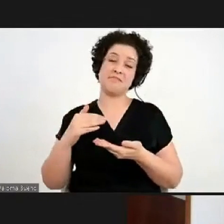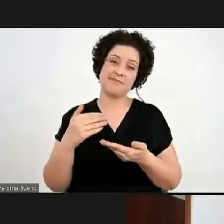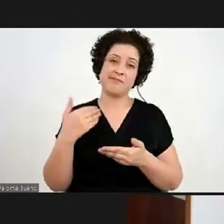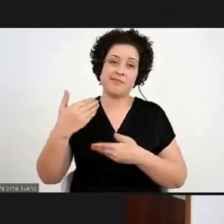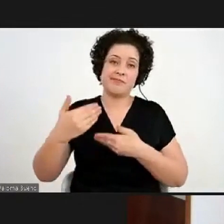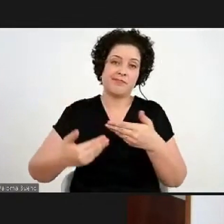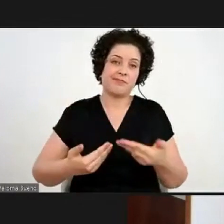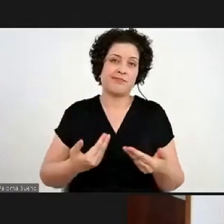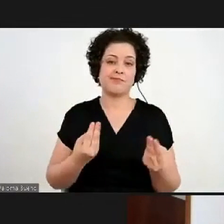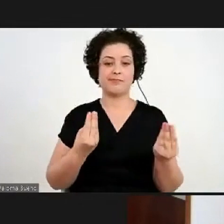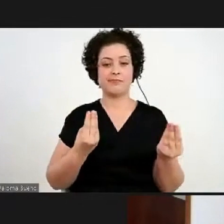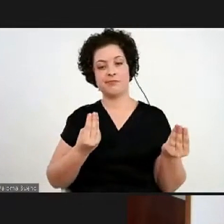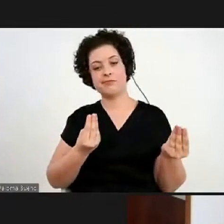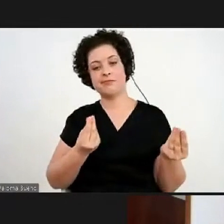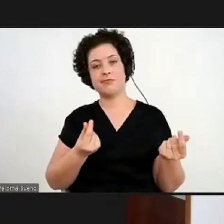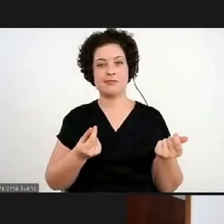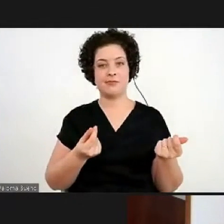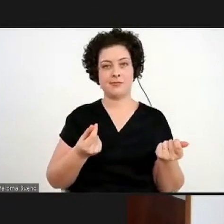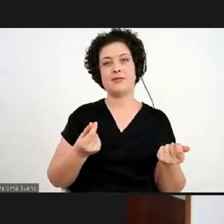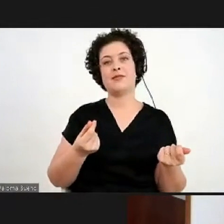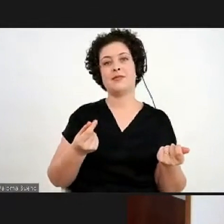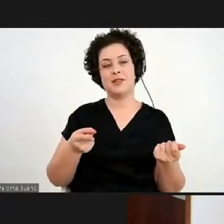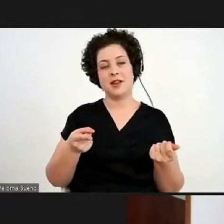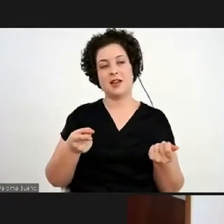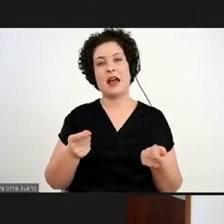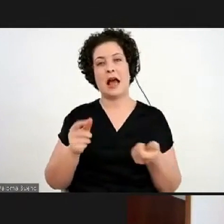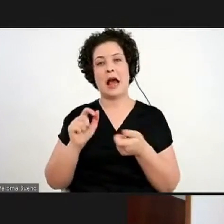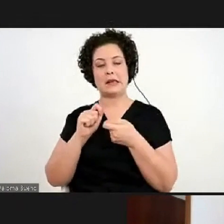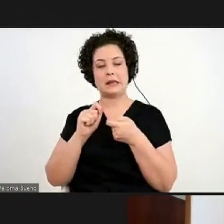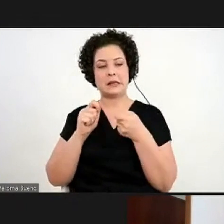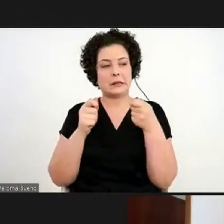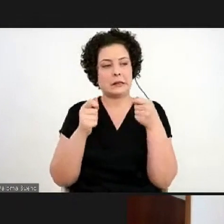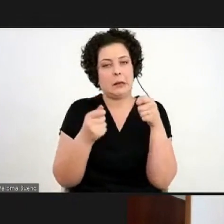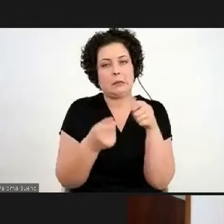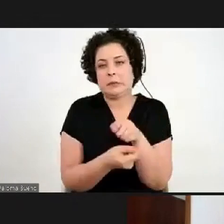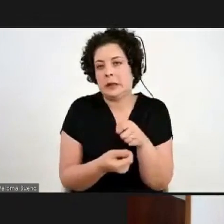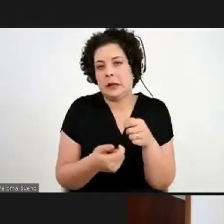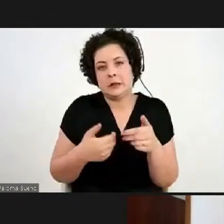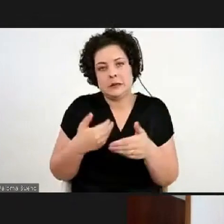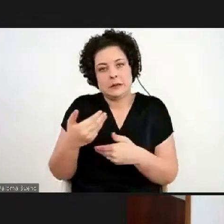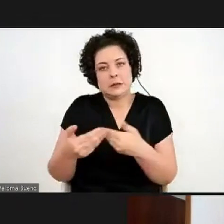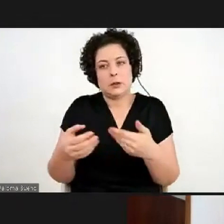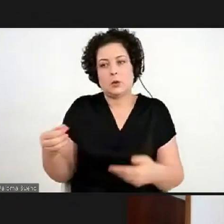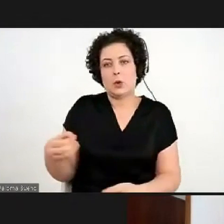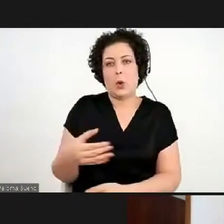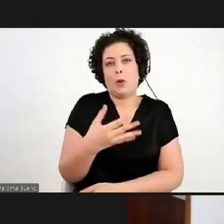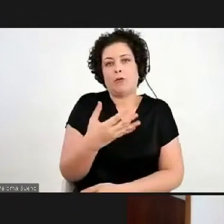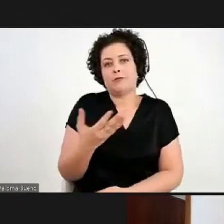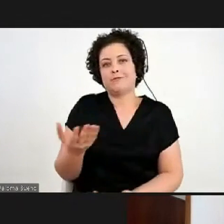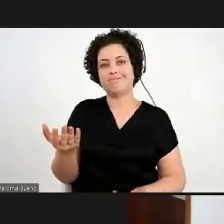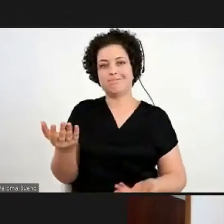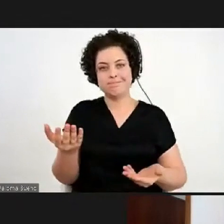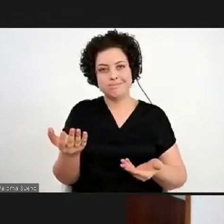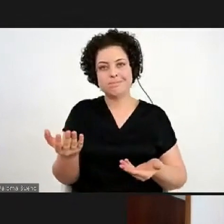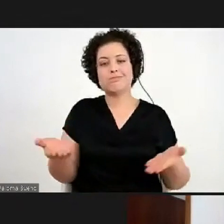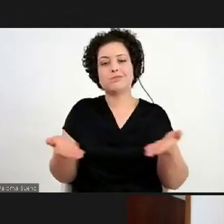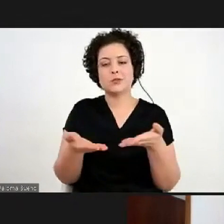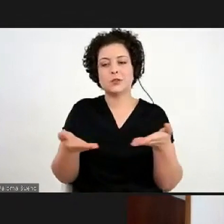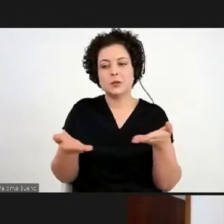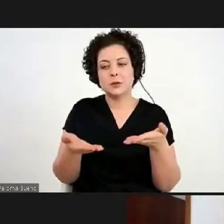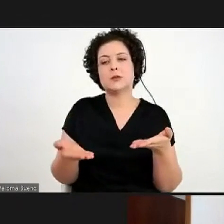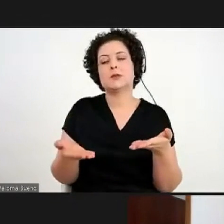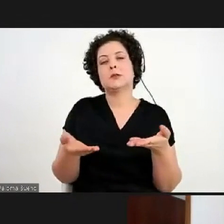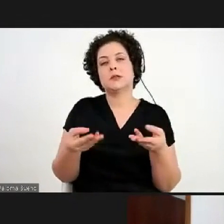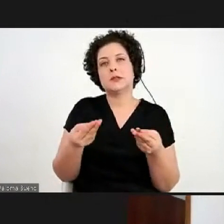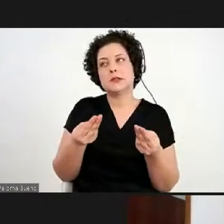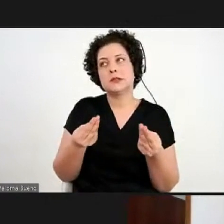enfim, como diz a Mariângela, se adequar a essa nova realidade e fazer com que o trabalho seja o